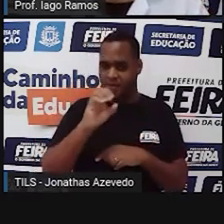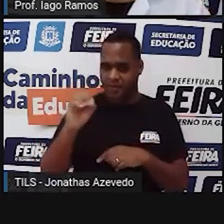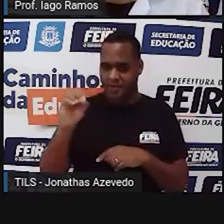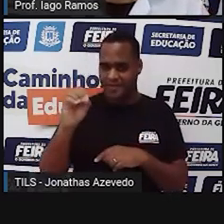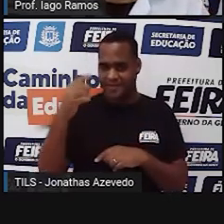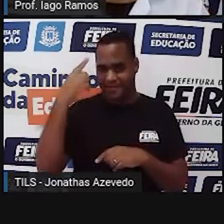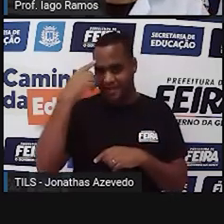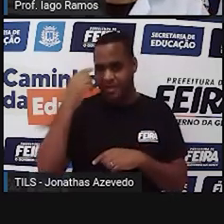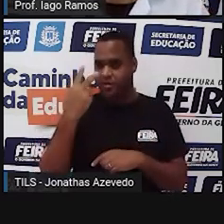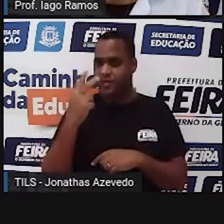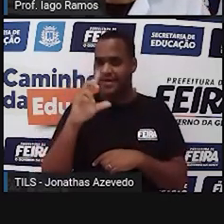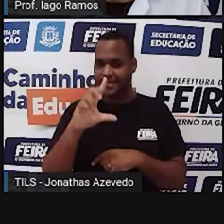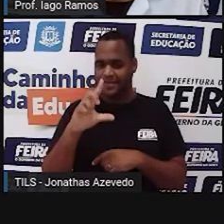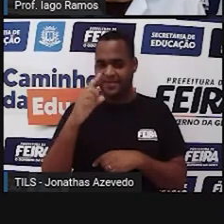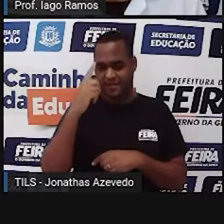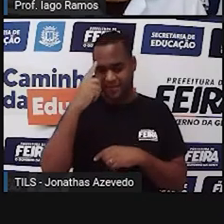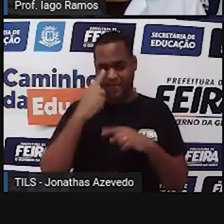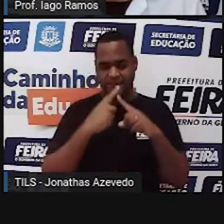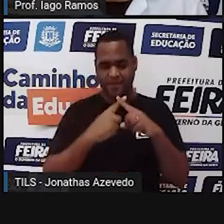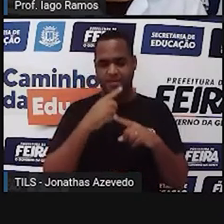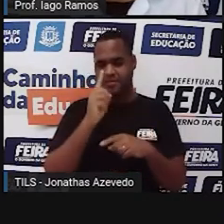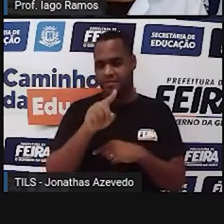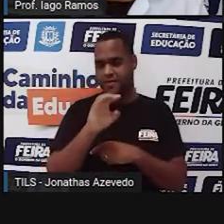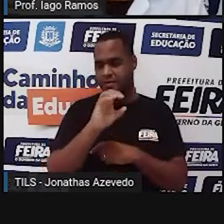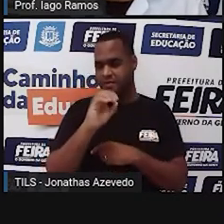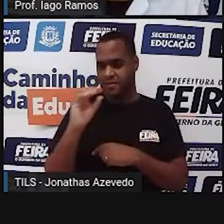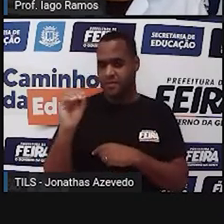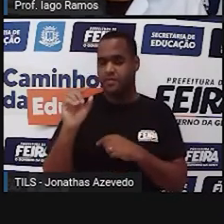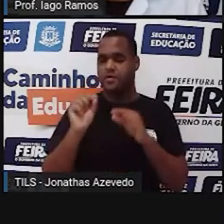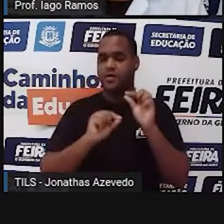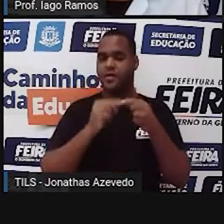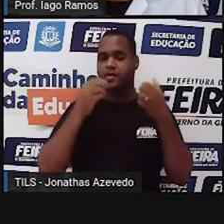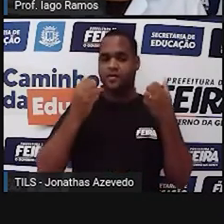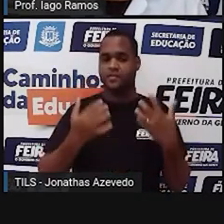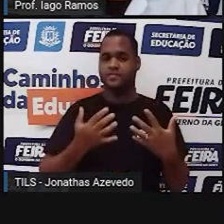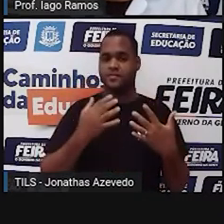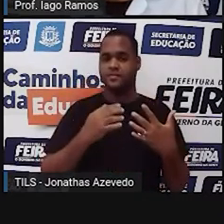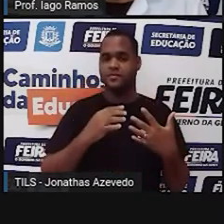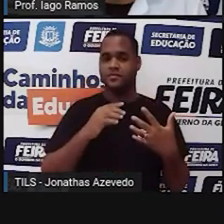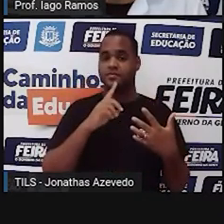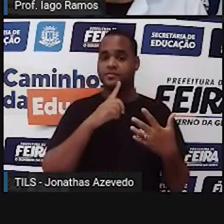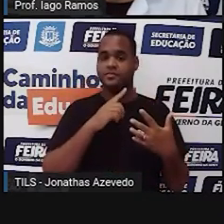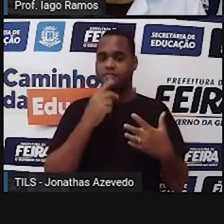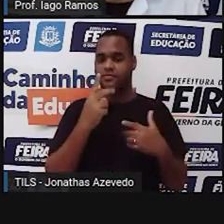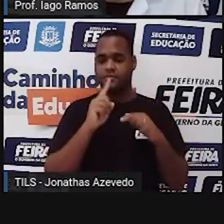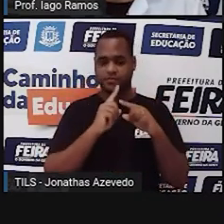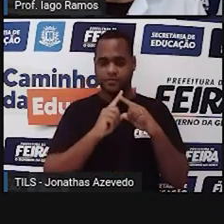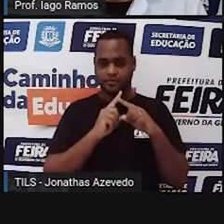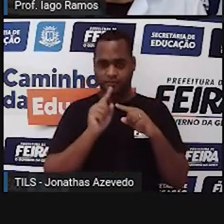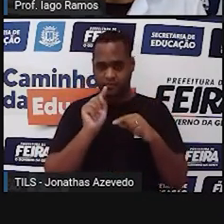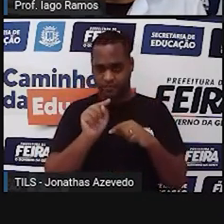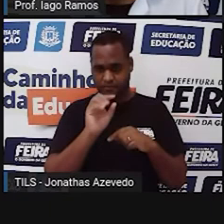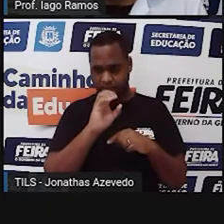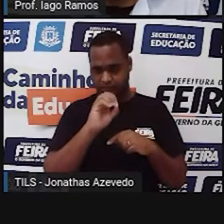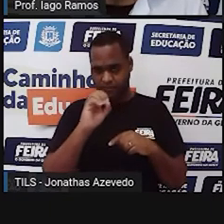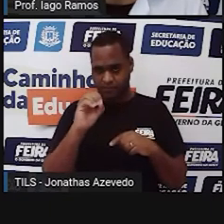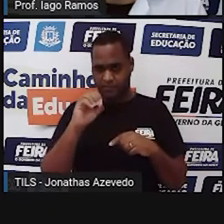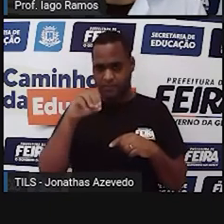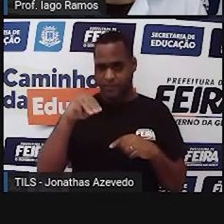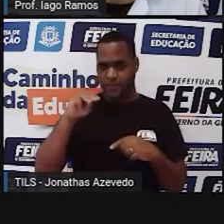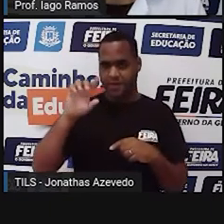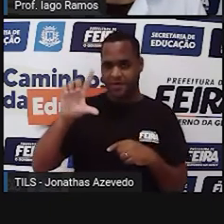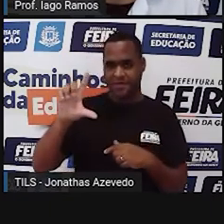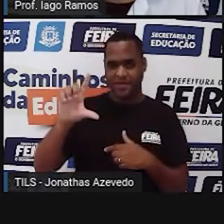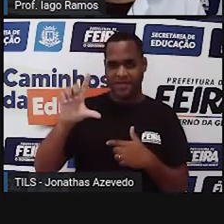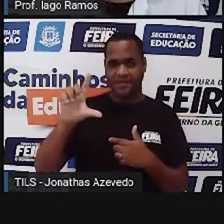dois litros vezes mil, a gente vai ter aí dois mil mililitros, dois